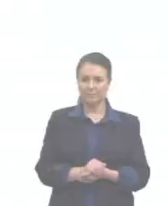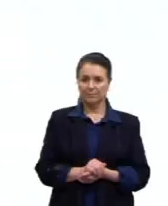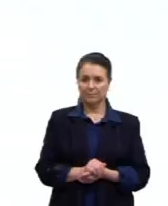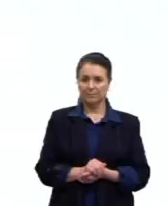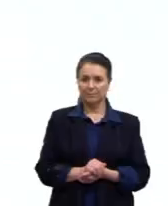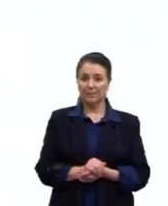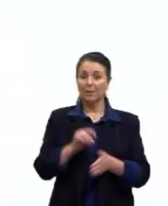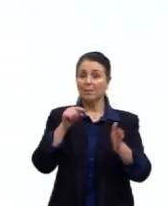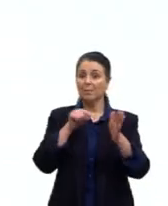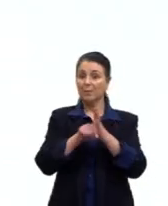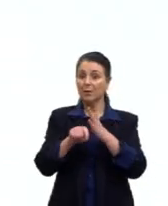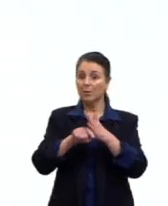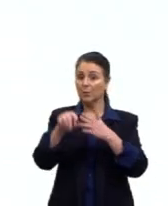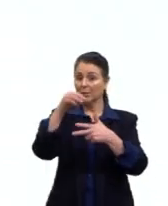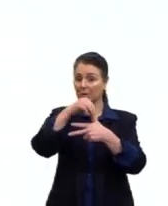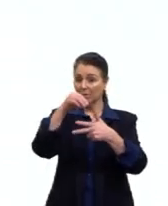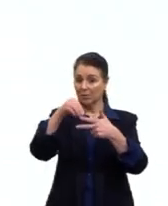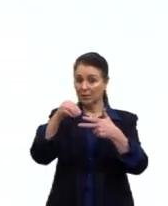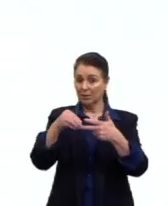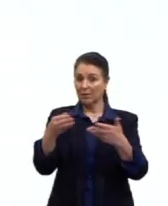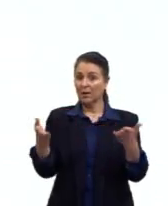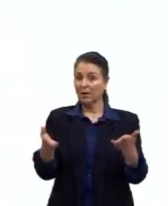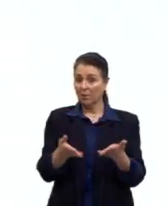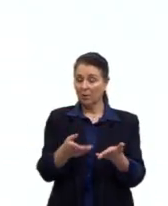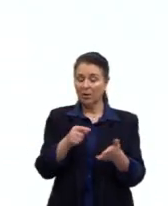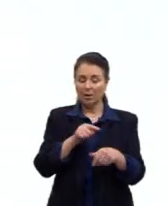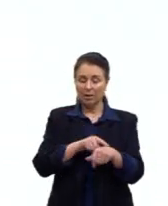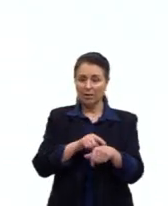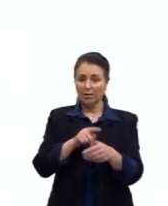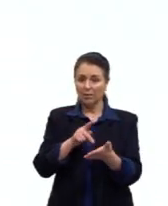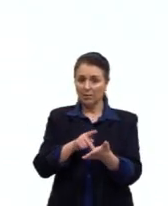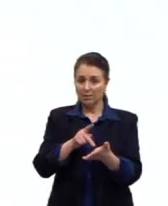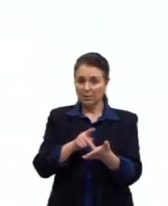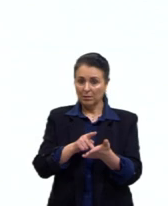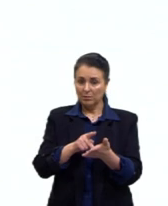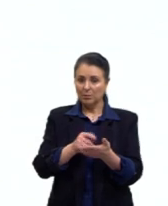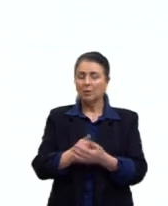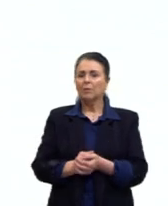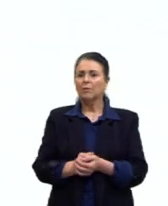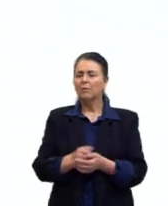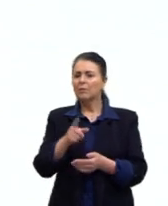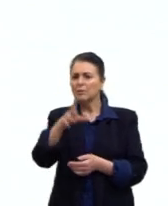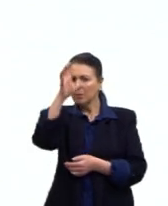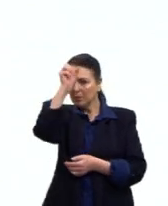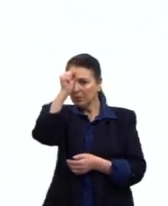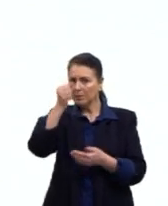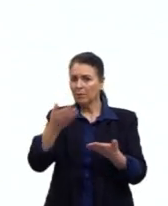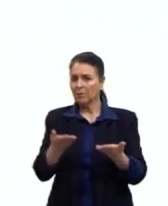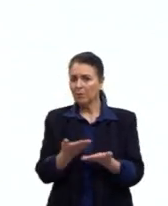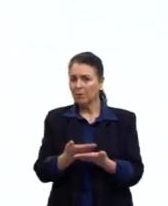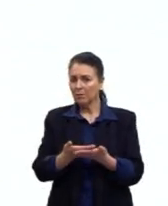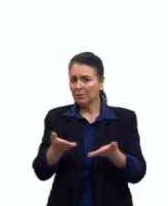Questões do Enem. Agora chegou a hora da verdade. Vamos ver se você pegou a aula de hoje.